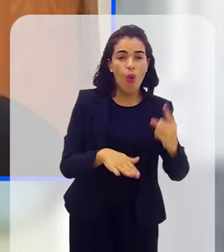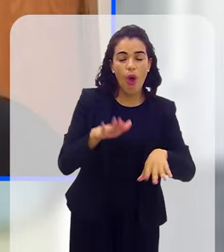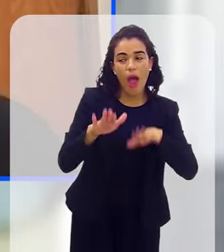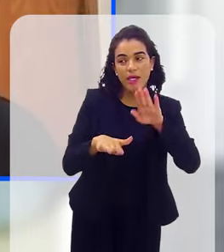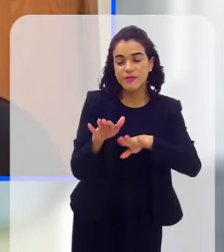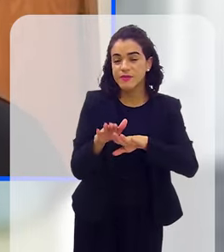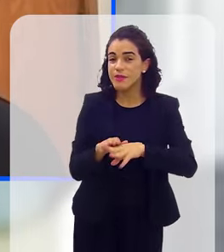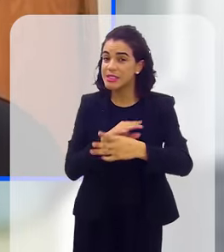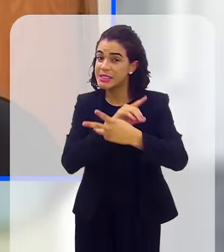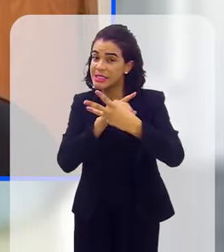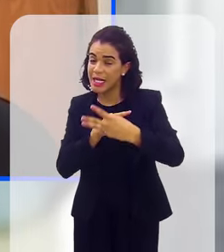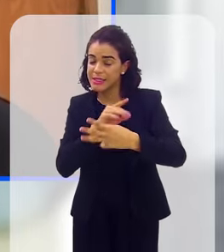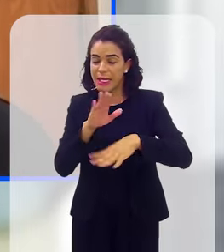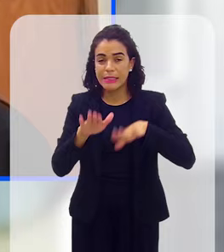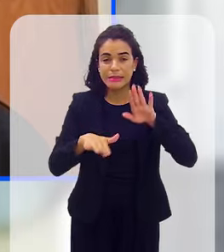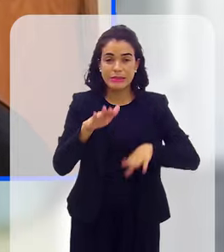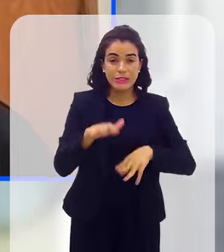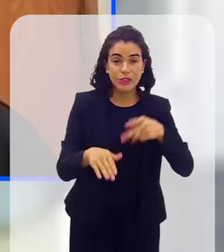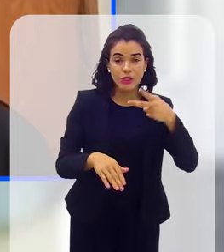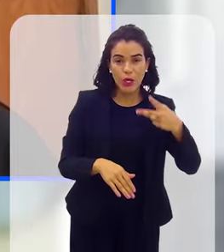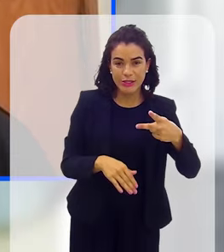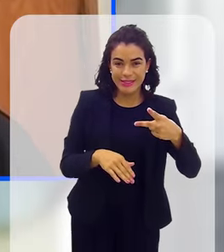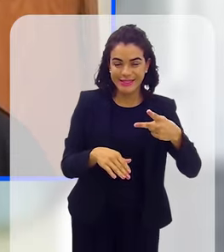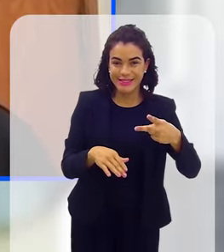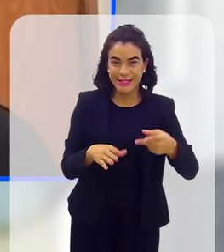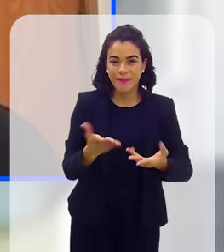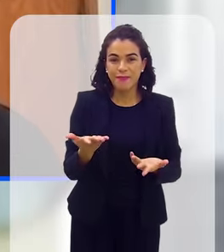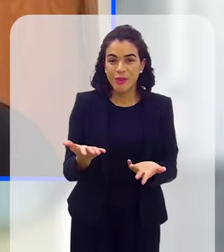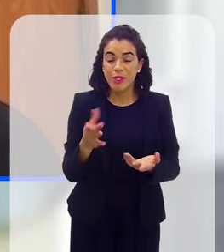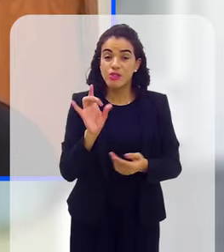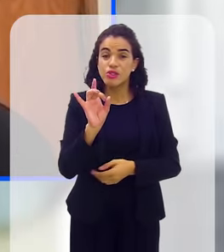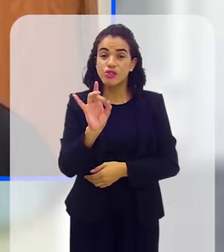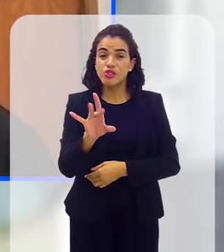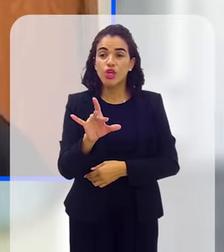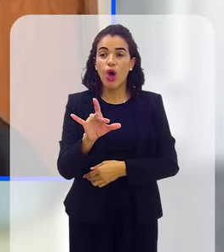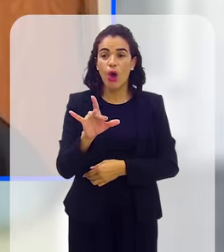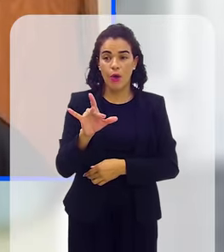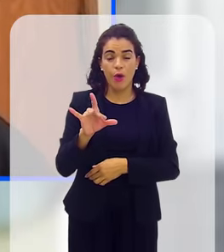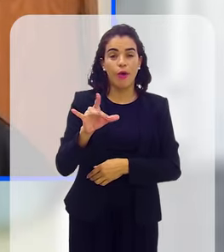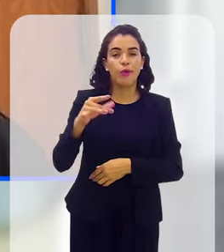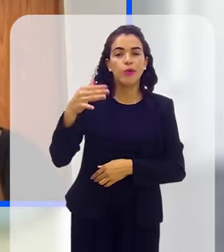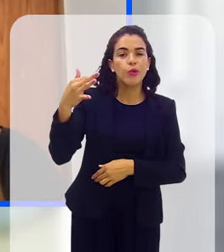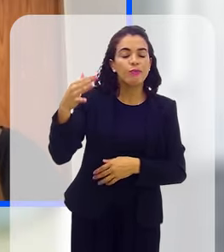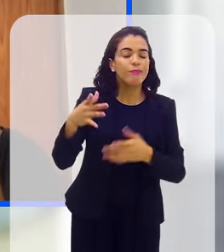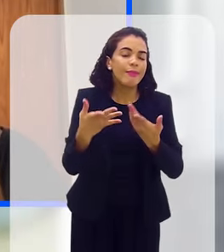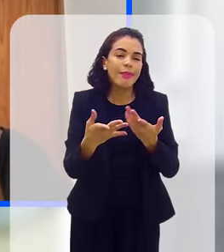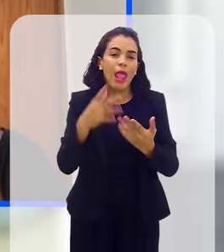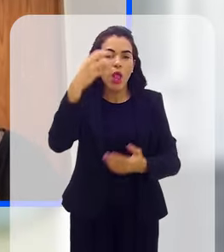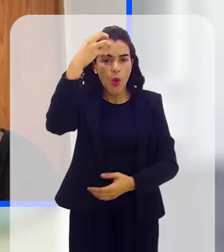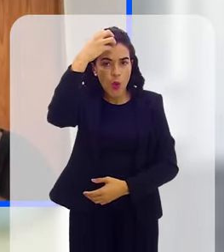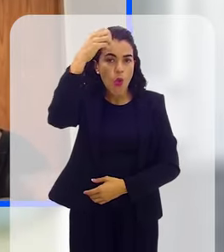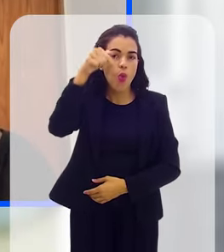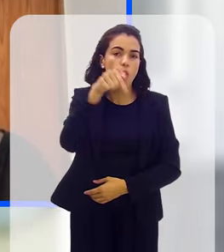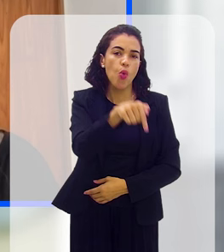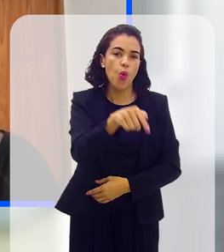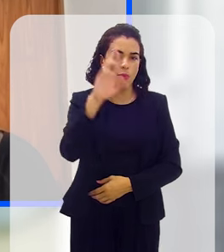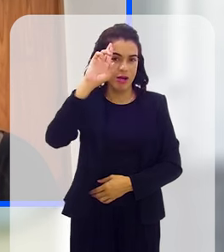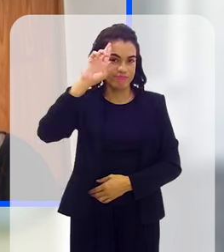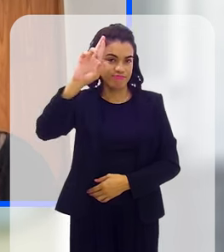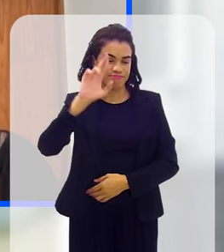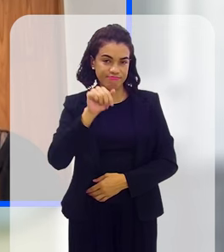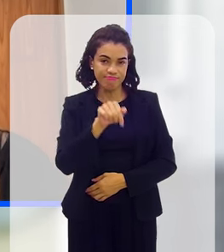crime, ele só se caracteriza na modalidade do loss. Então, a grande